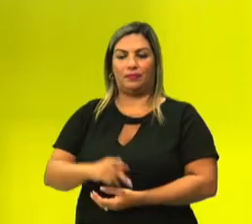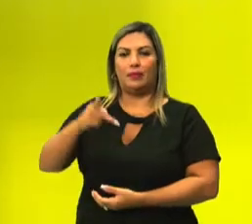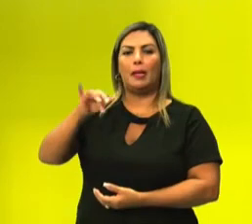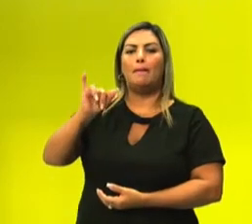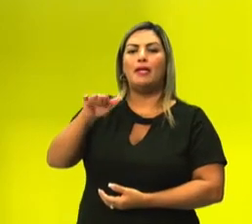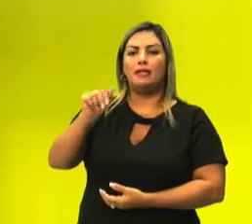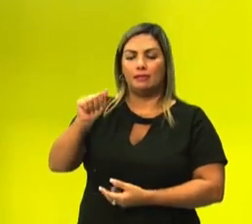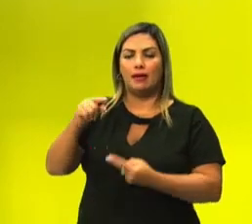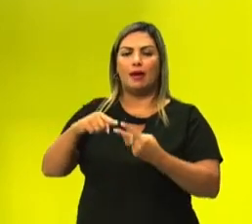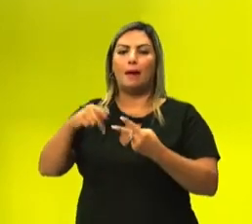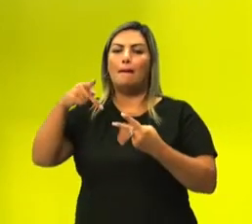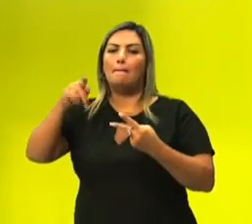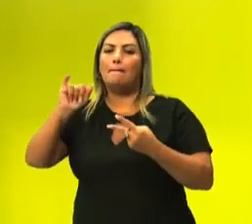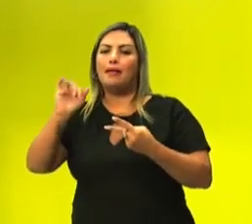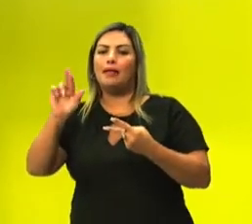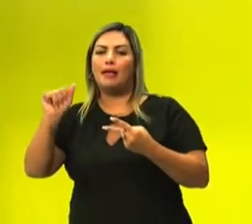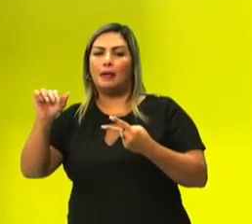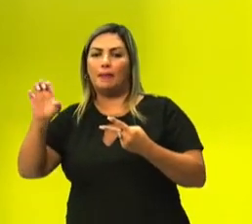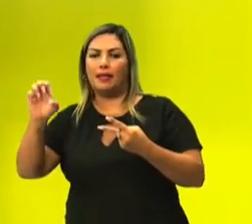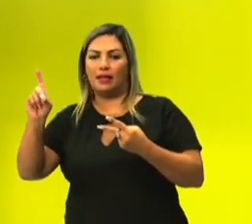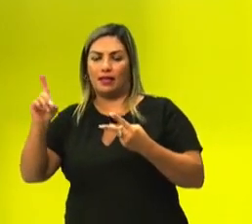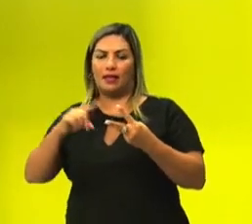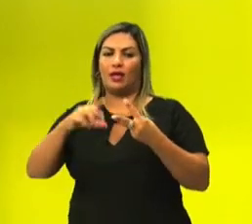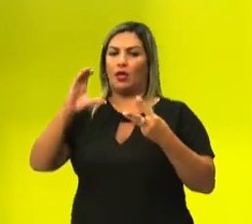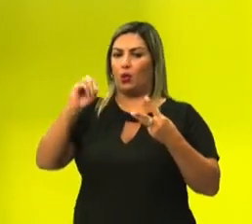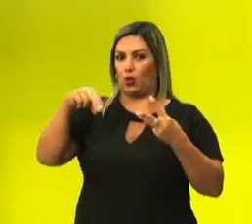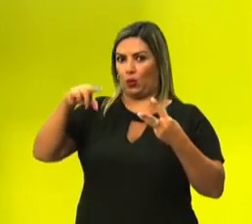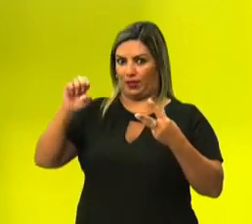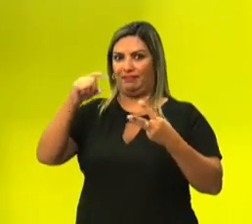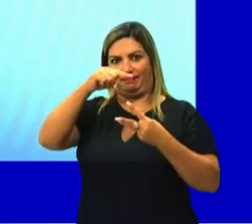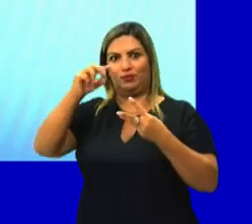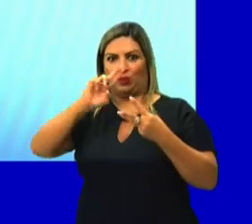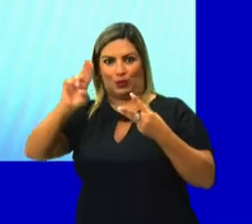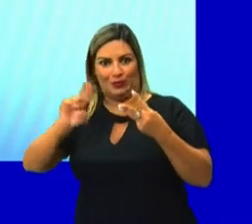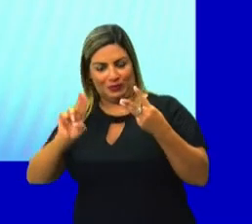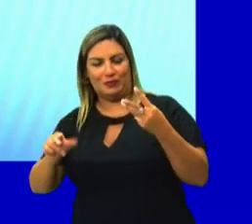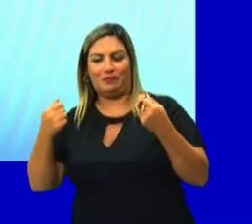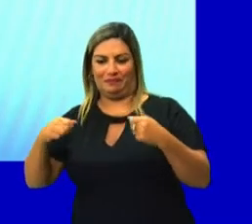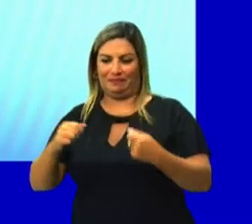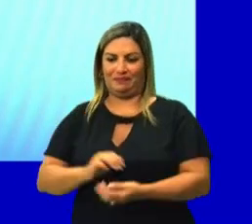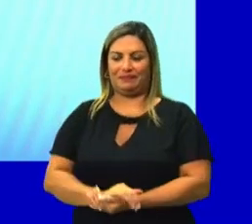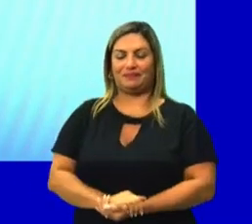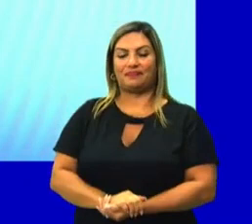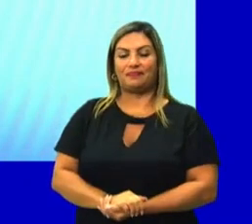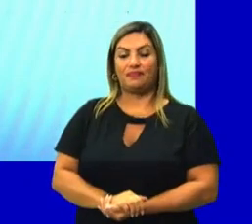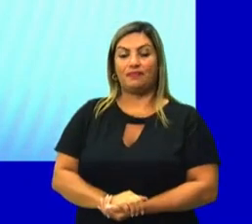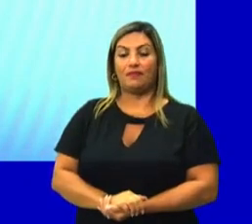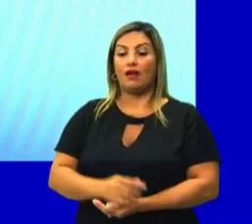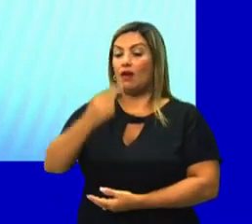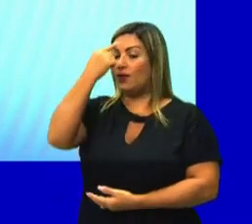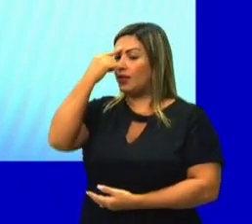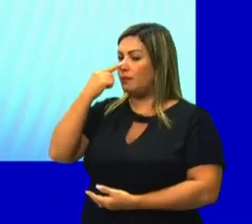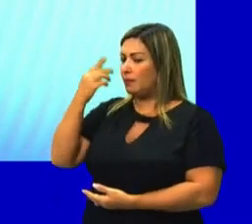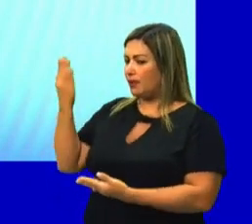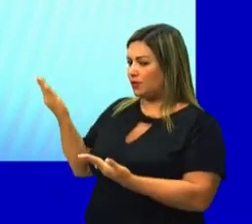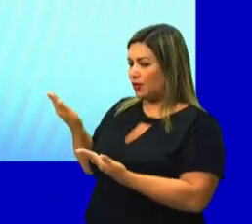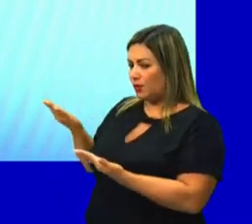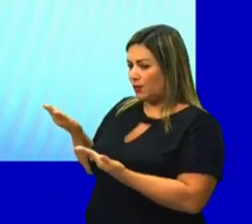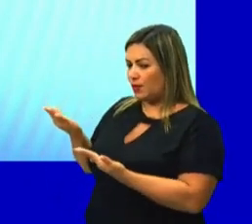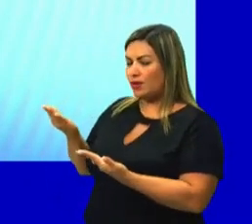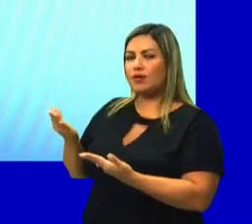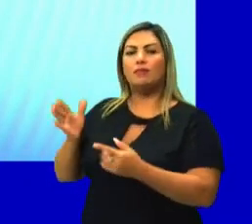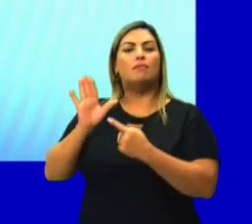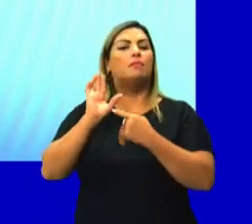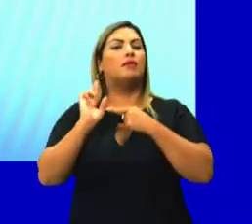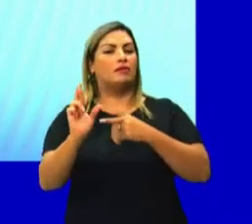cone. Certo? Vamos para mais um exercício? Olha só, a figura a seguir representa a planificação de um